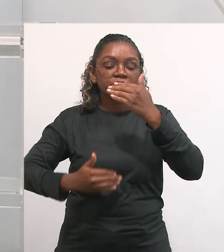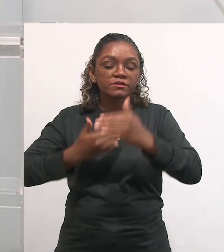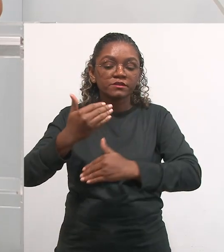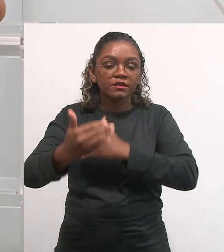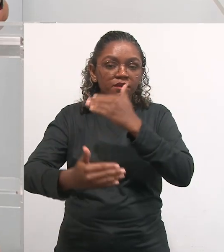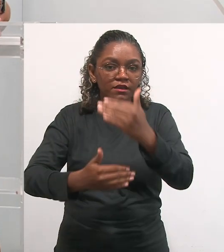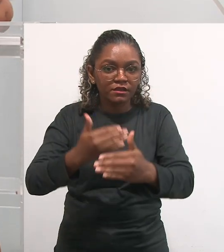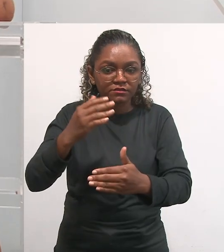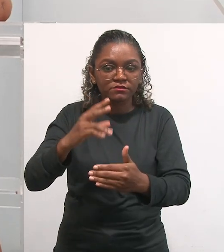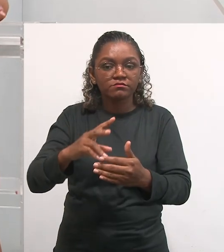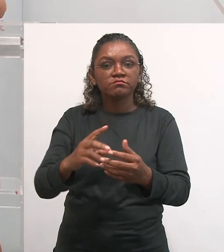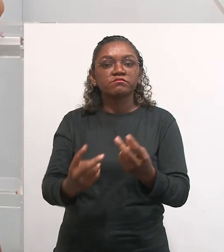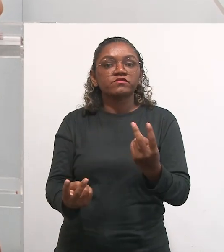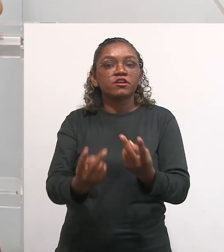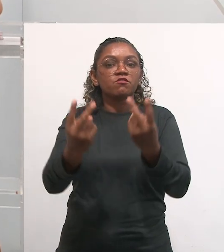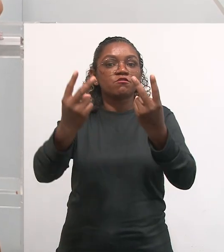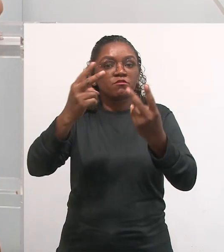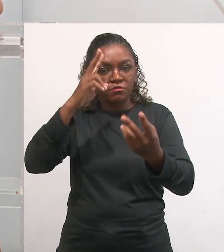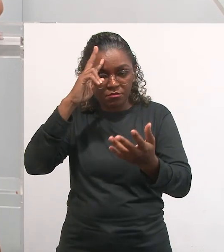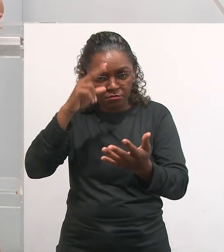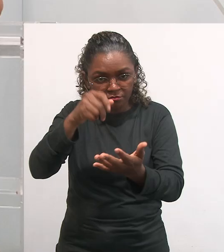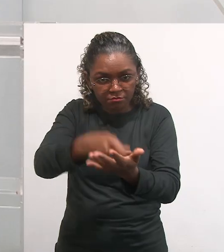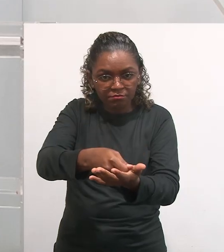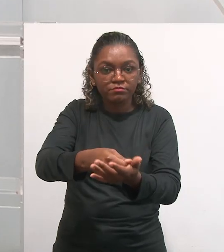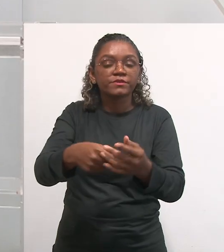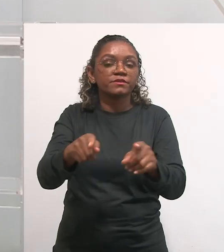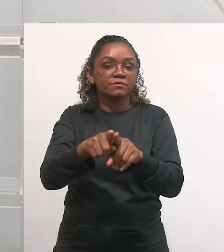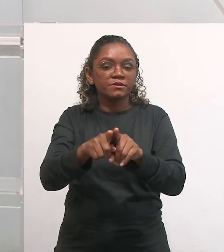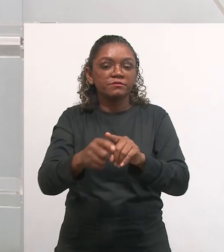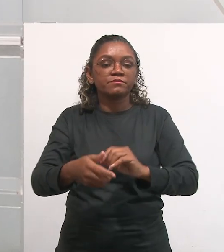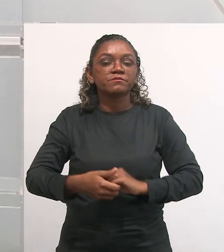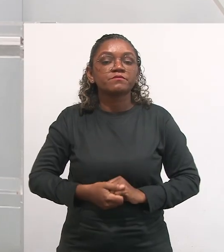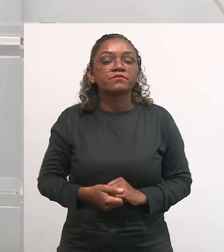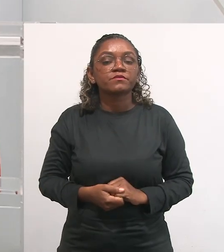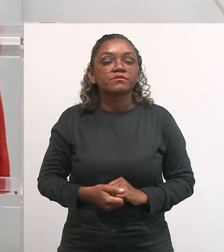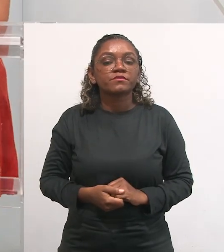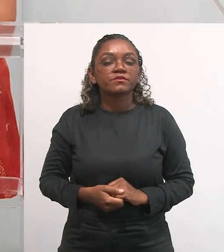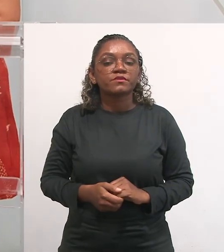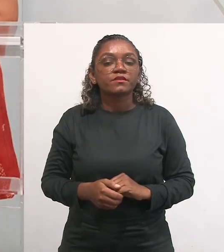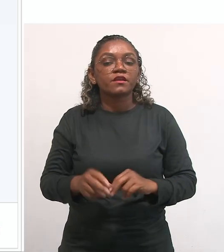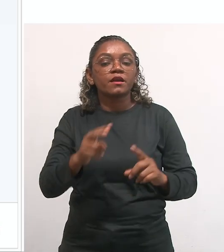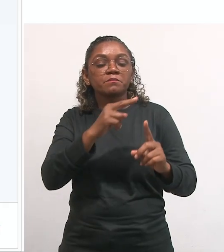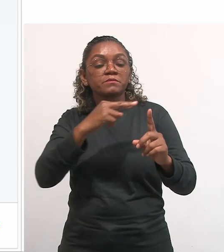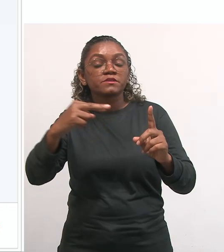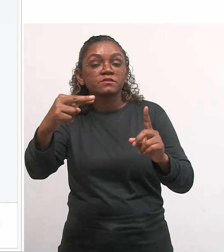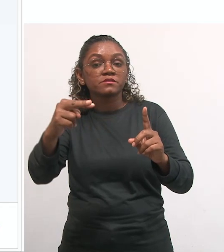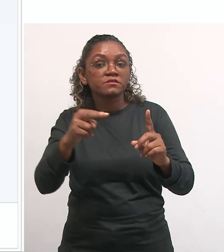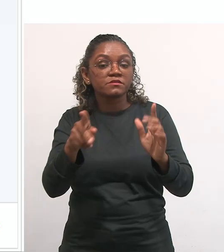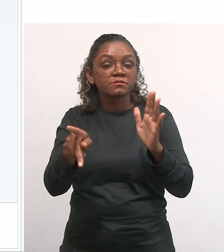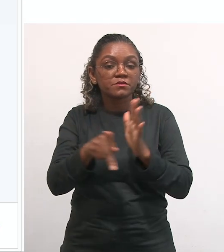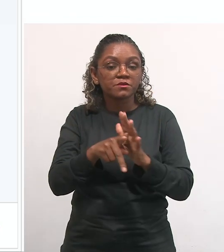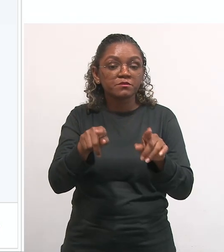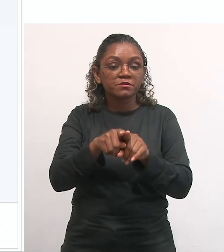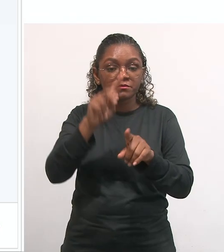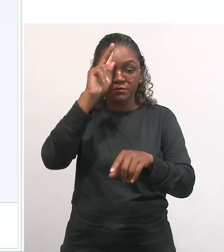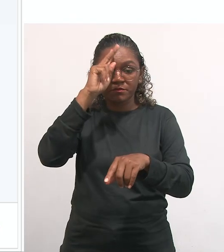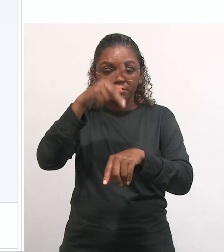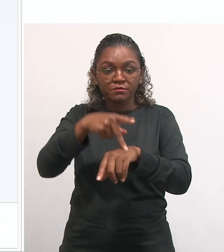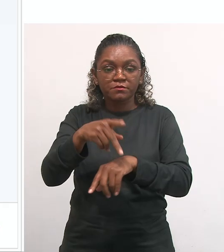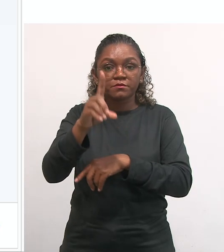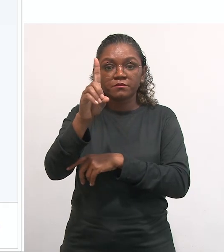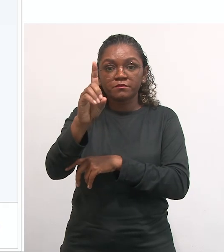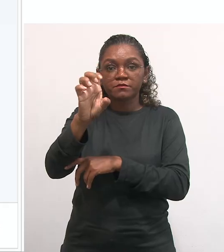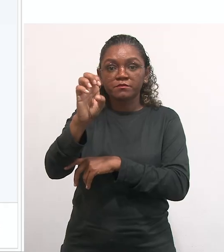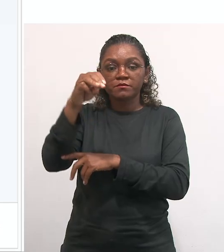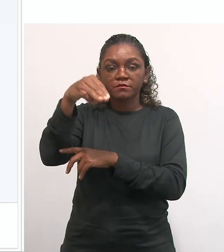ajuizamento, de valor, mas para tomada de decisão. Ela traz a perspectiva do Pedro